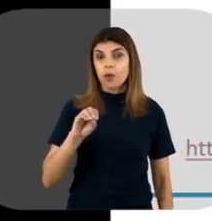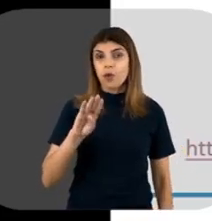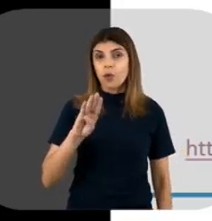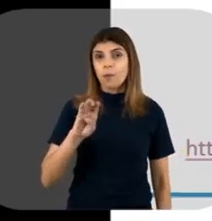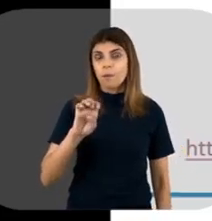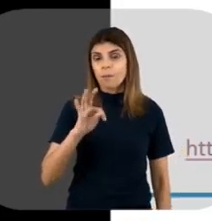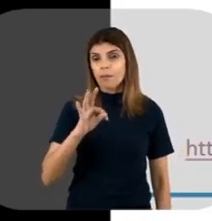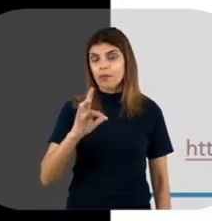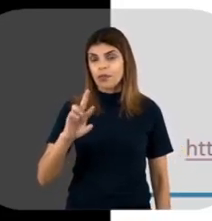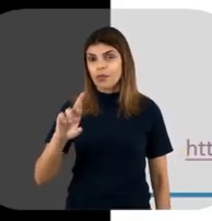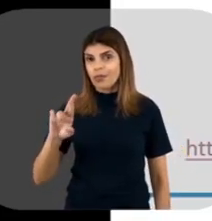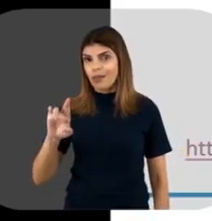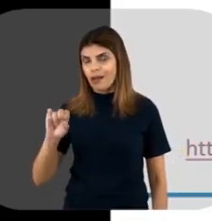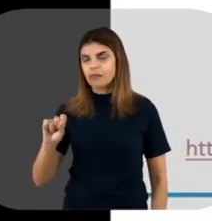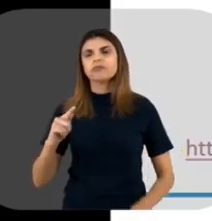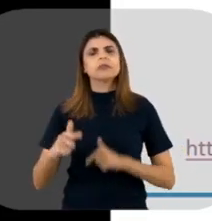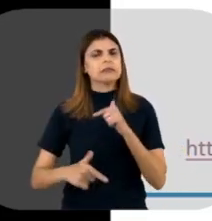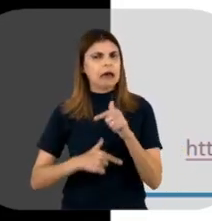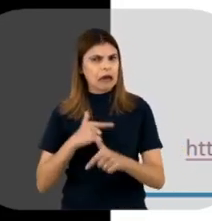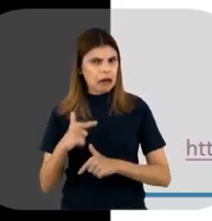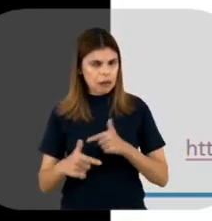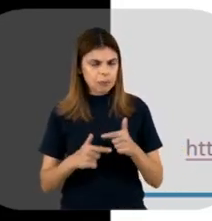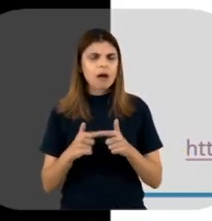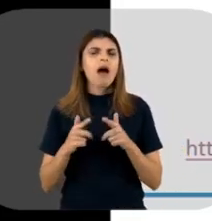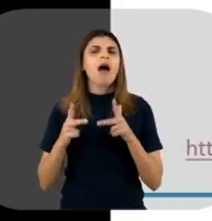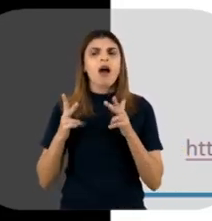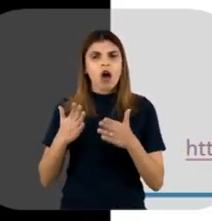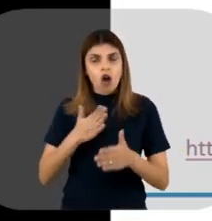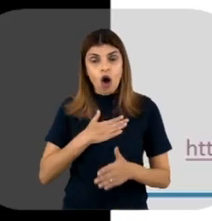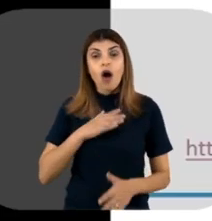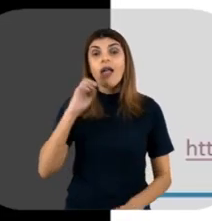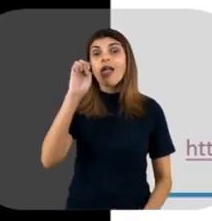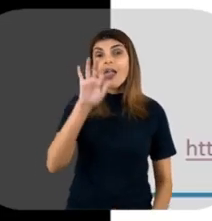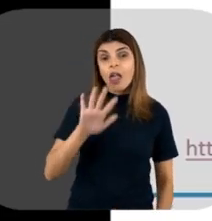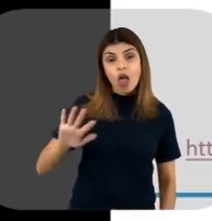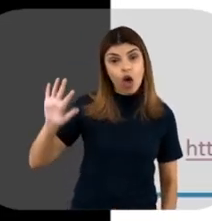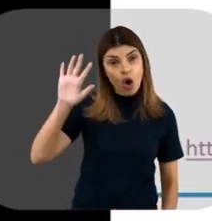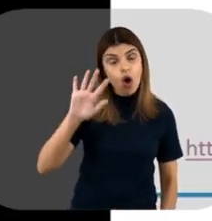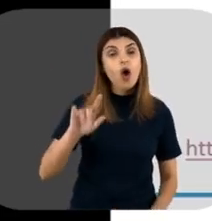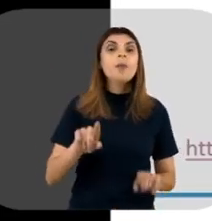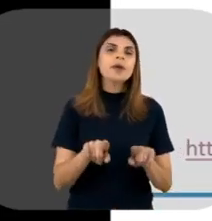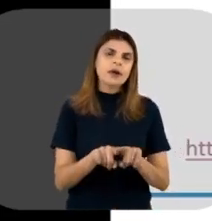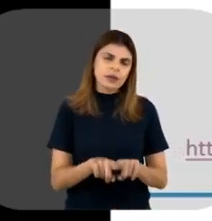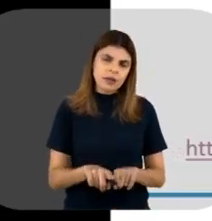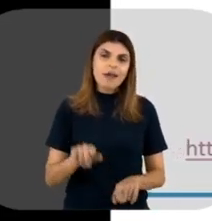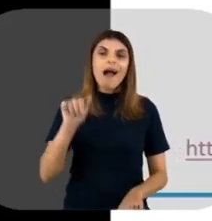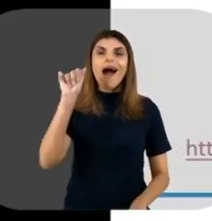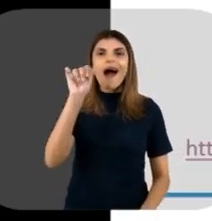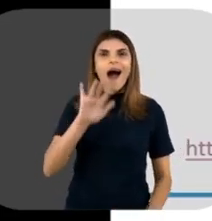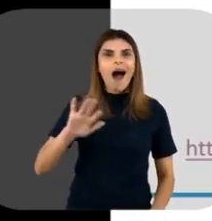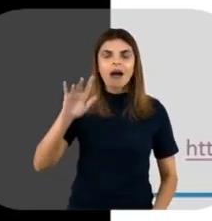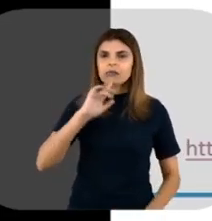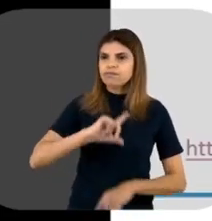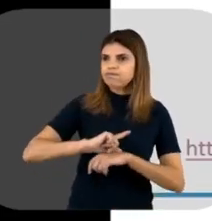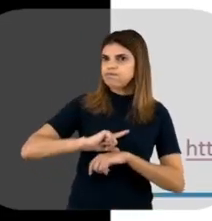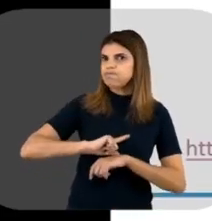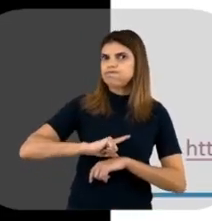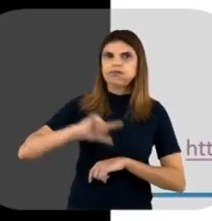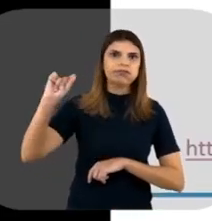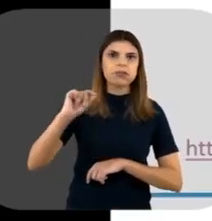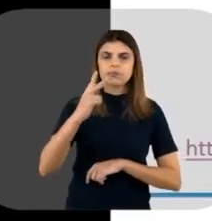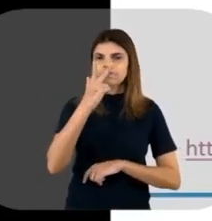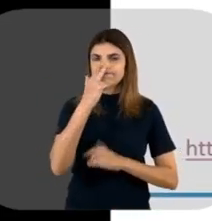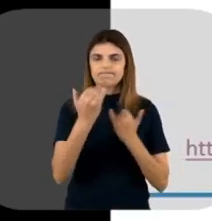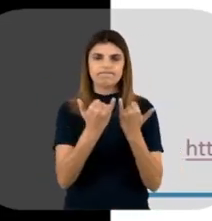e biobérios. Eles trabalham muito com isso. Na Europa também. E na Ásia tem uma disparada desses